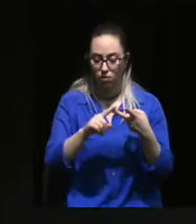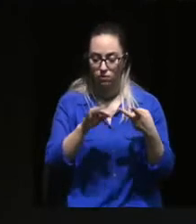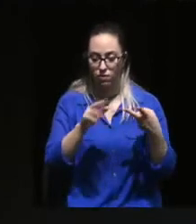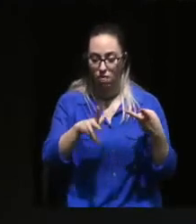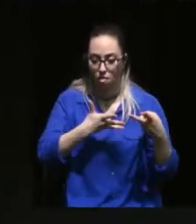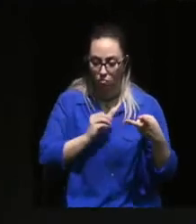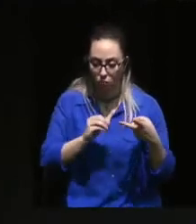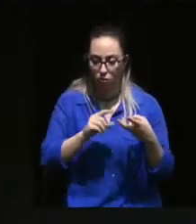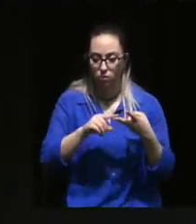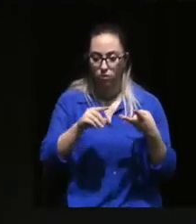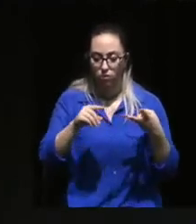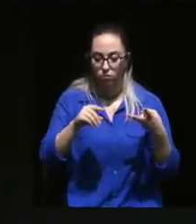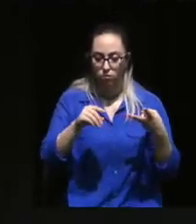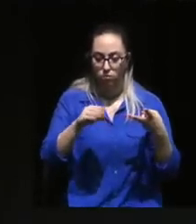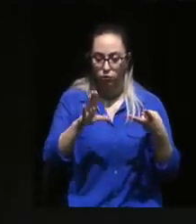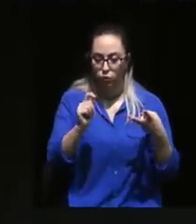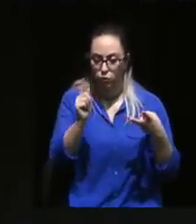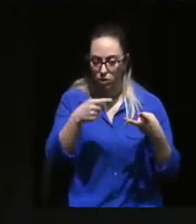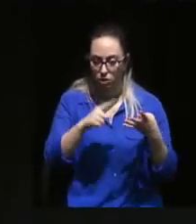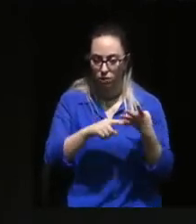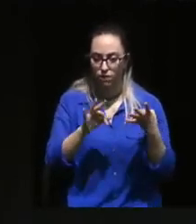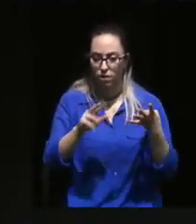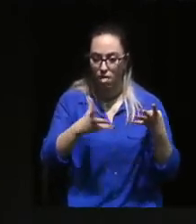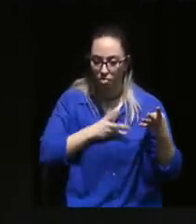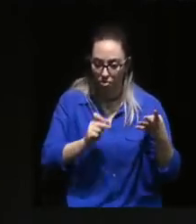José Barneto e Fernando dos Reis foram homenageados